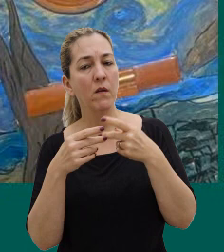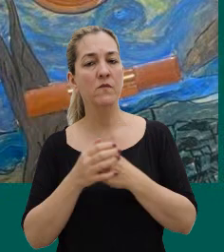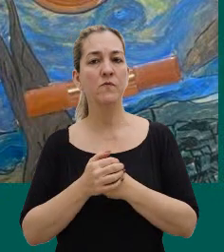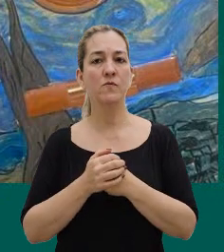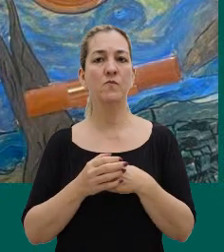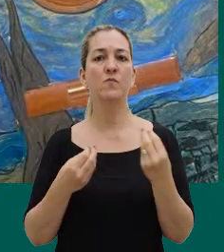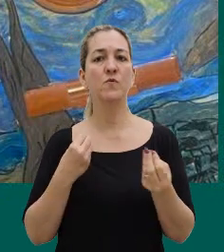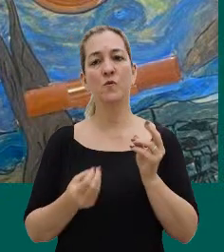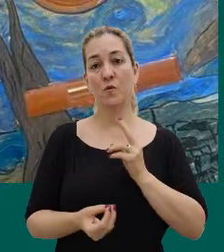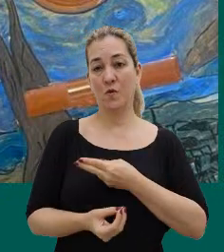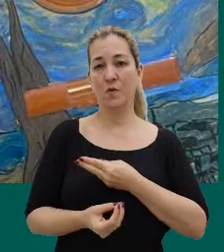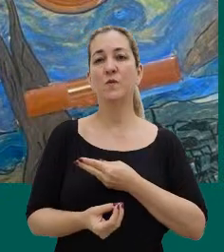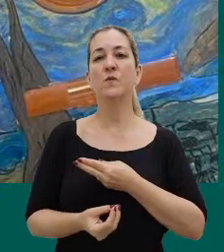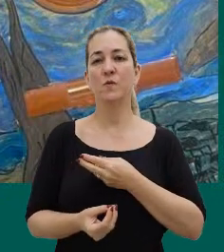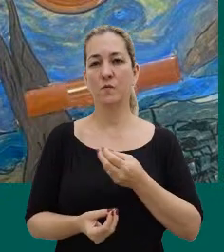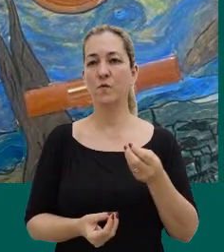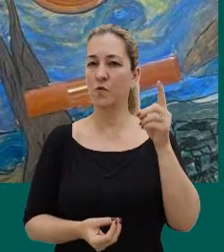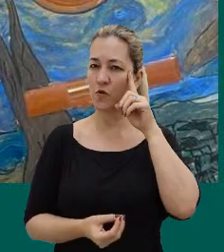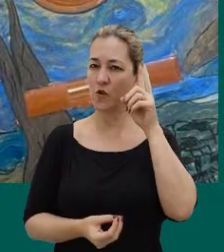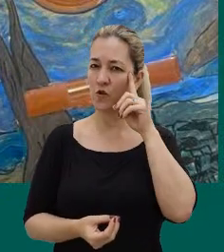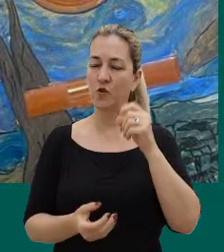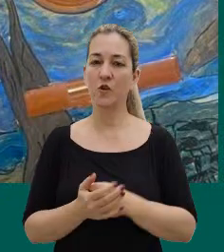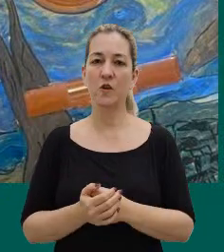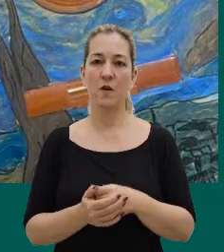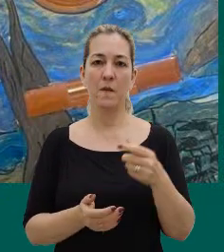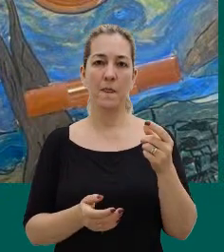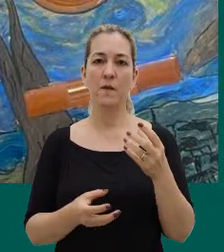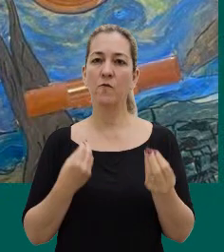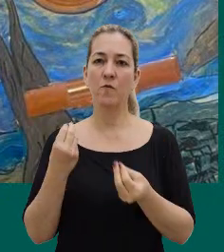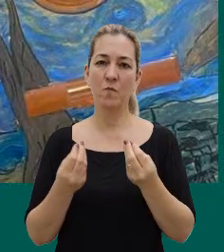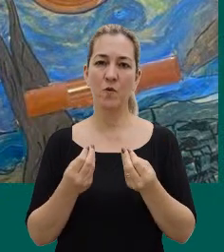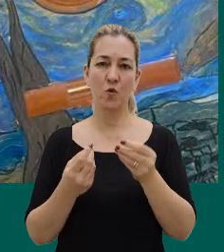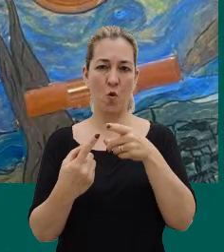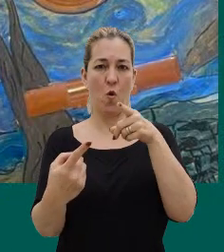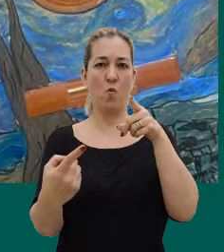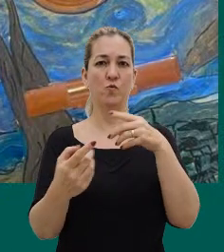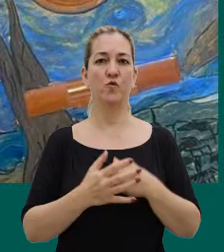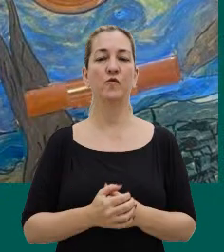né, para as nossas questões do dia a dia e não deixar tão distante, assim.